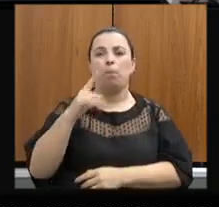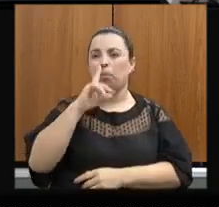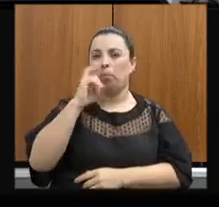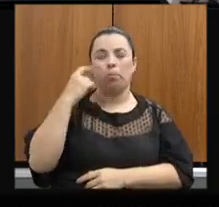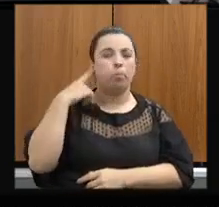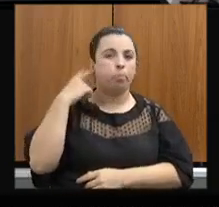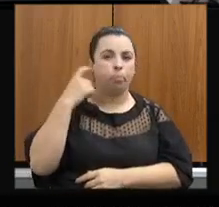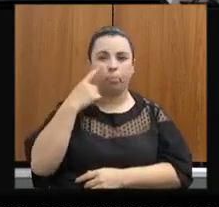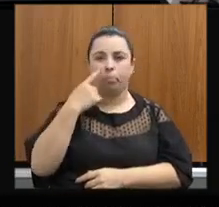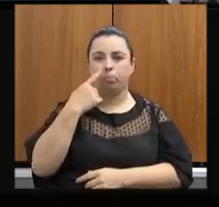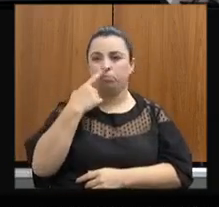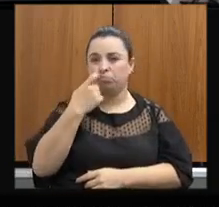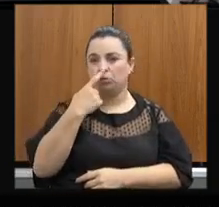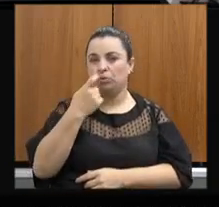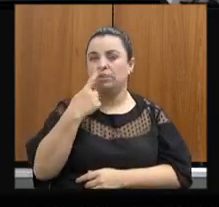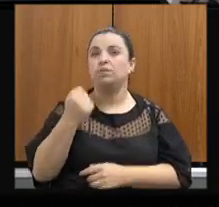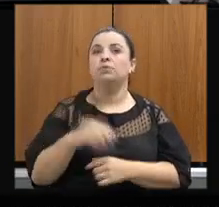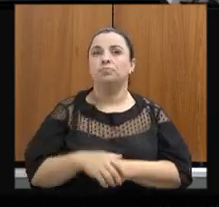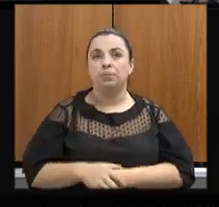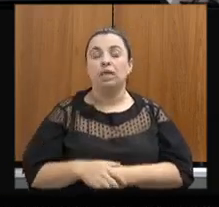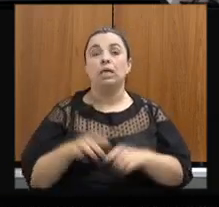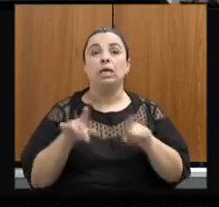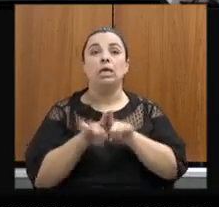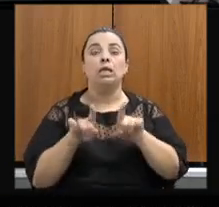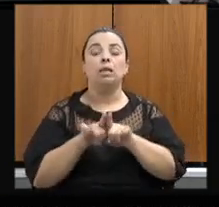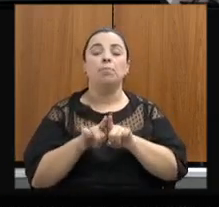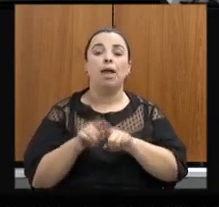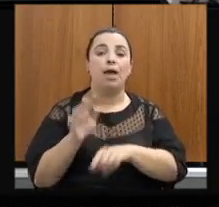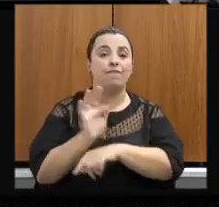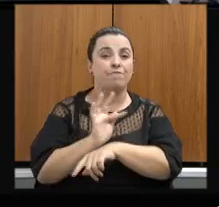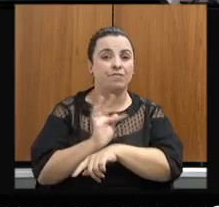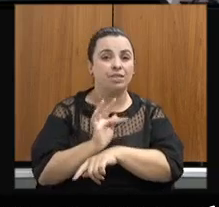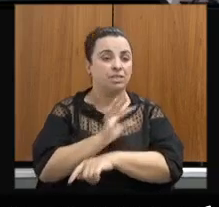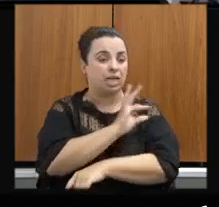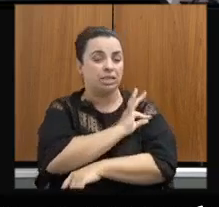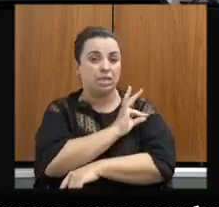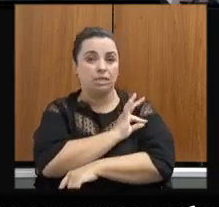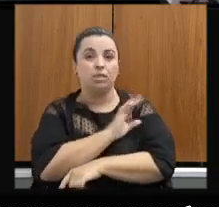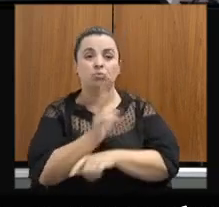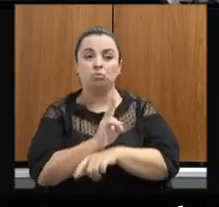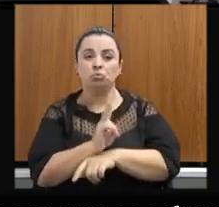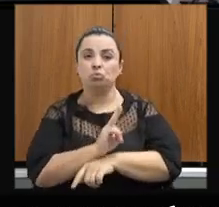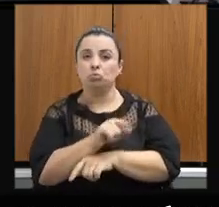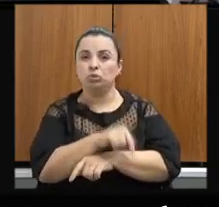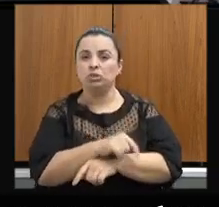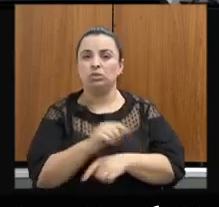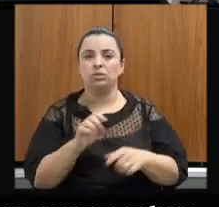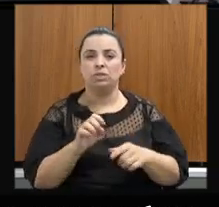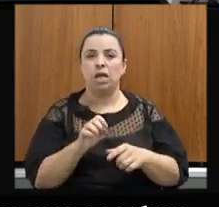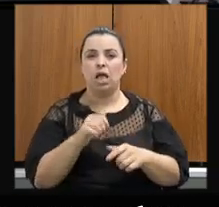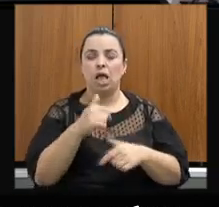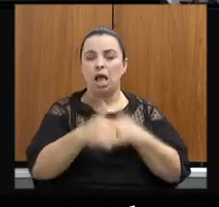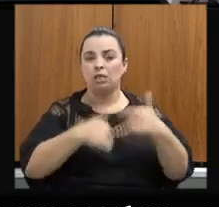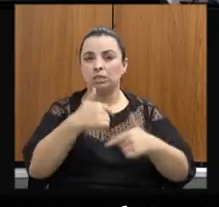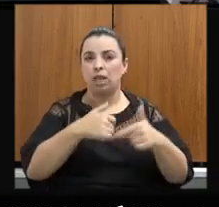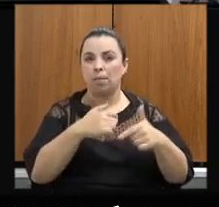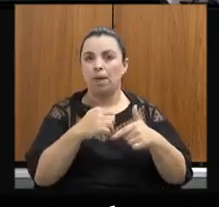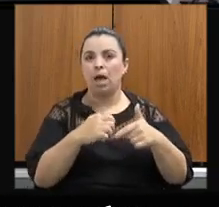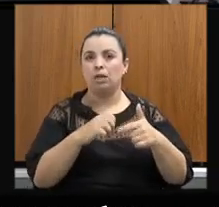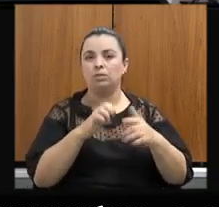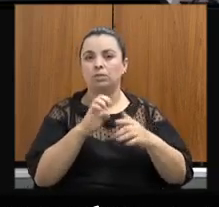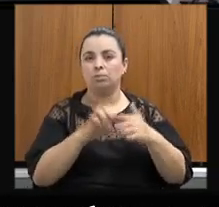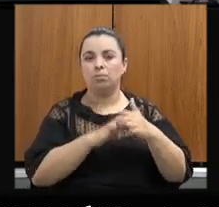autorização e também fiscalização daqueles empreendimentos irregulares. Então, eu começo com o dado de